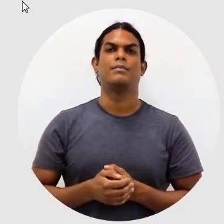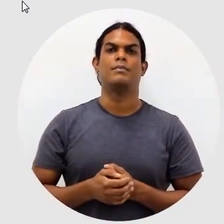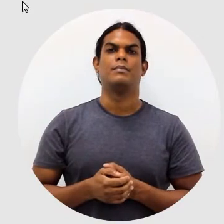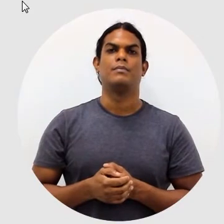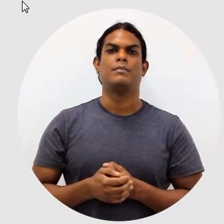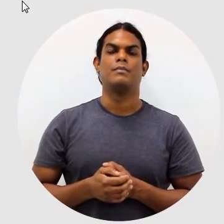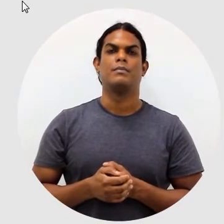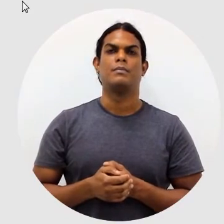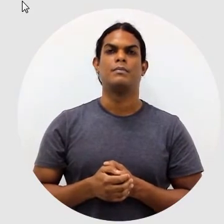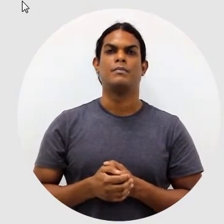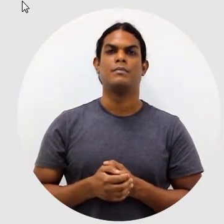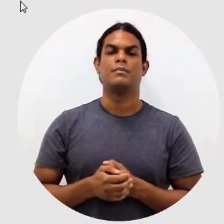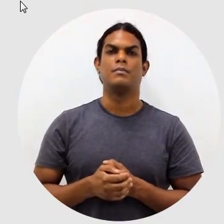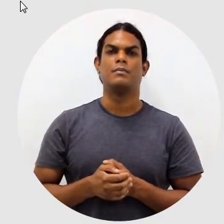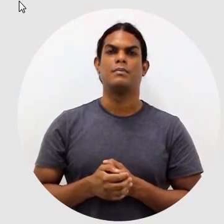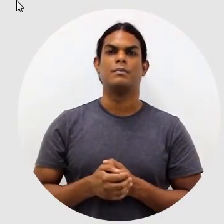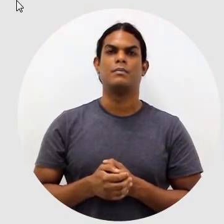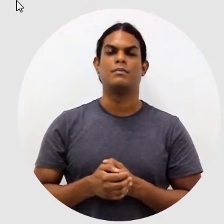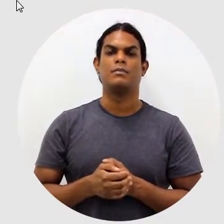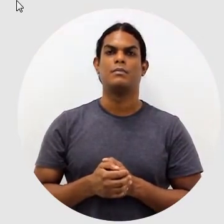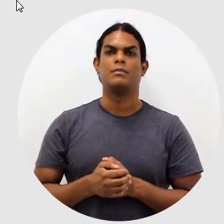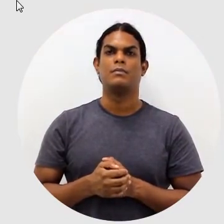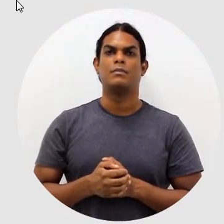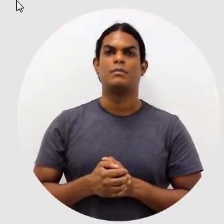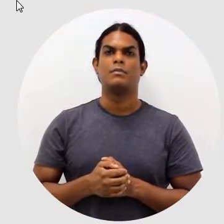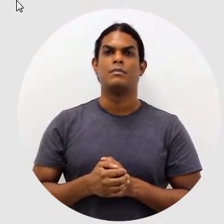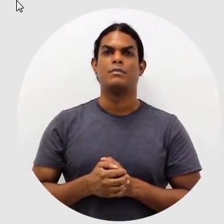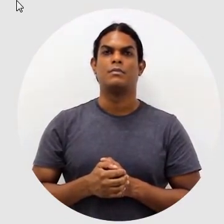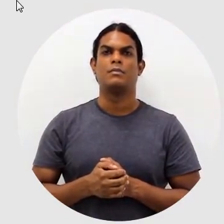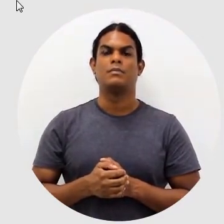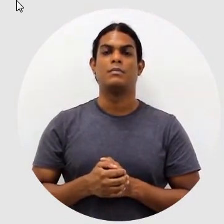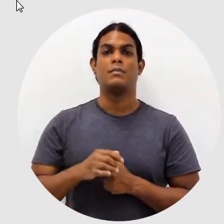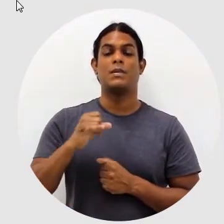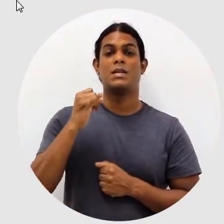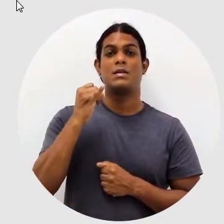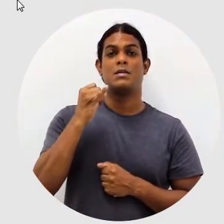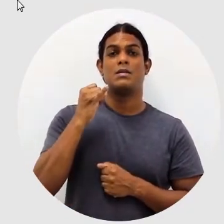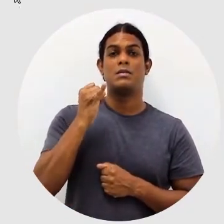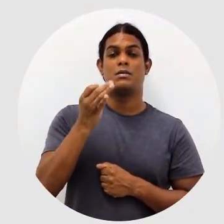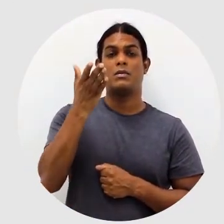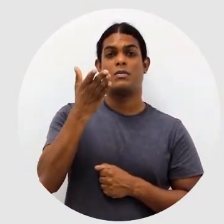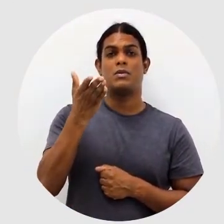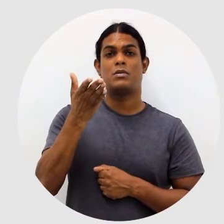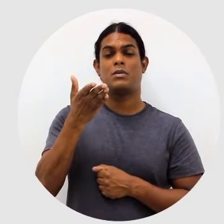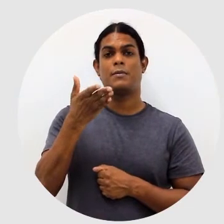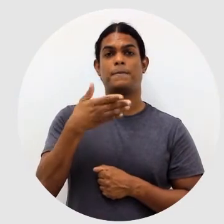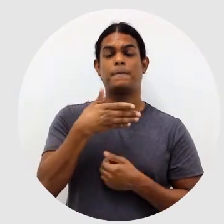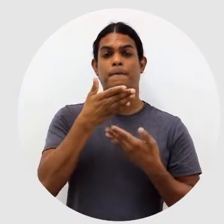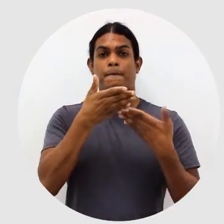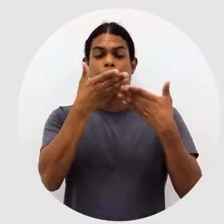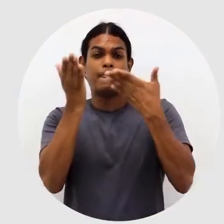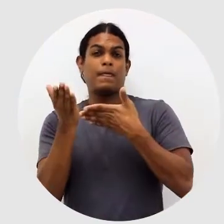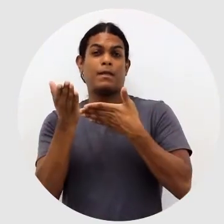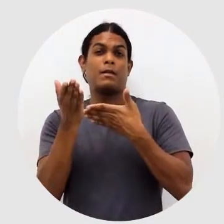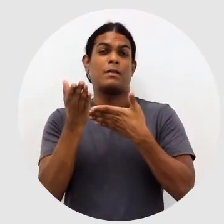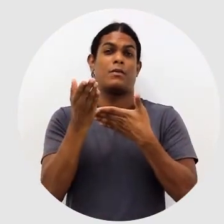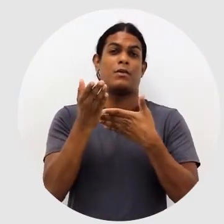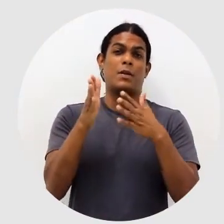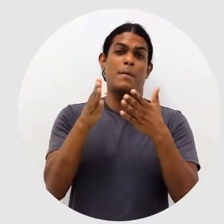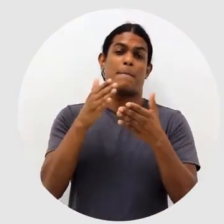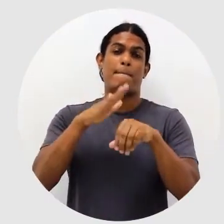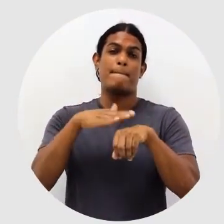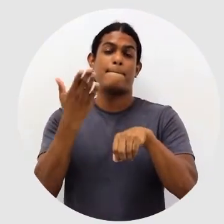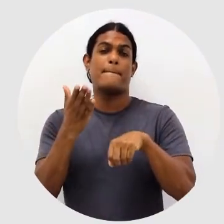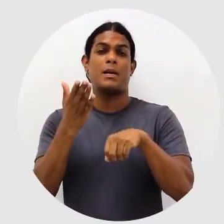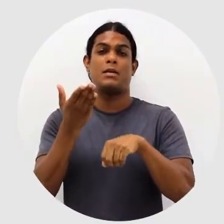Ele tem apenas três cartõezinhos, mas vocês podem criar a quantidade que vocês quiserem. Lembrando que aqui no GoCon que você pode ter